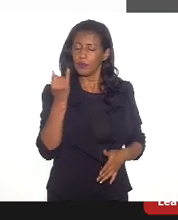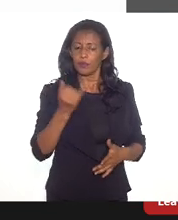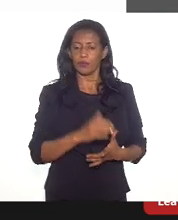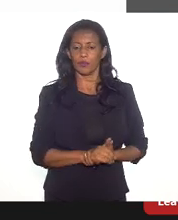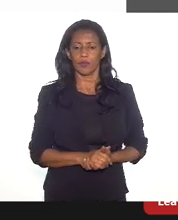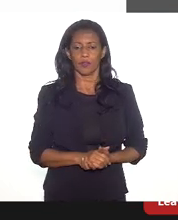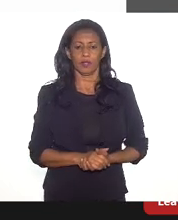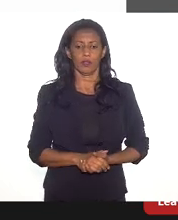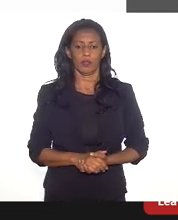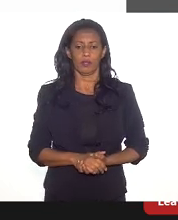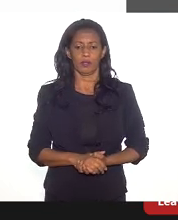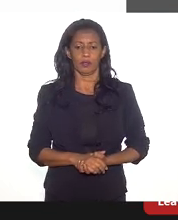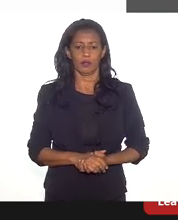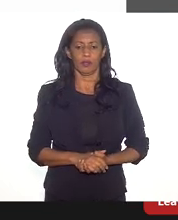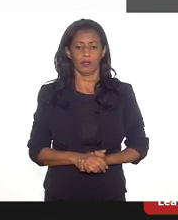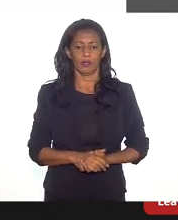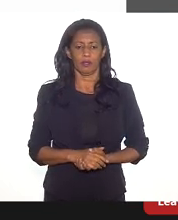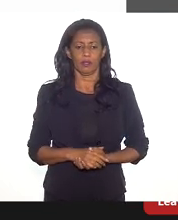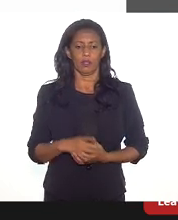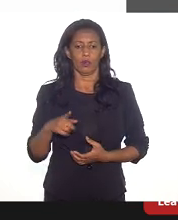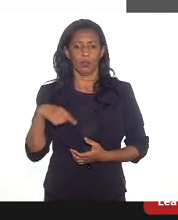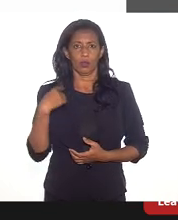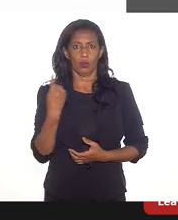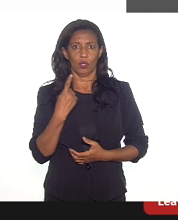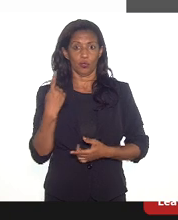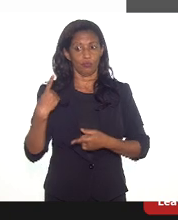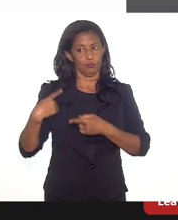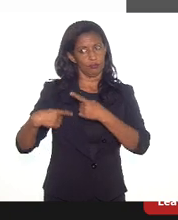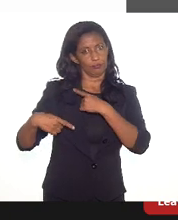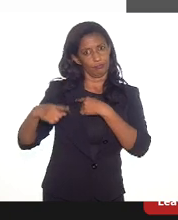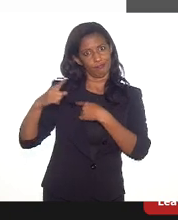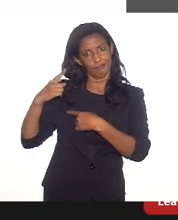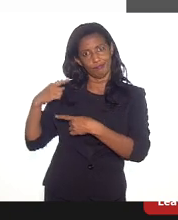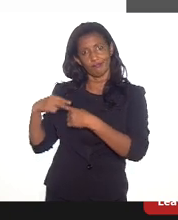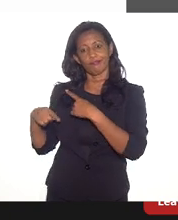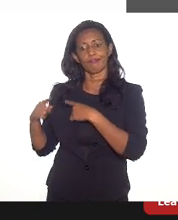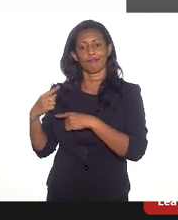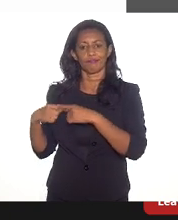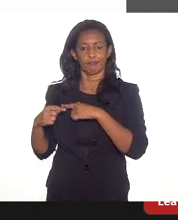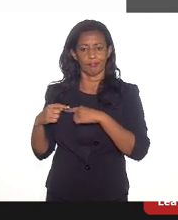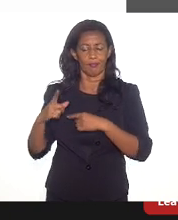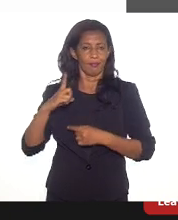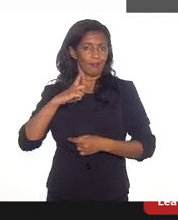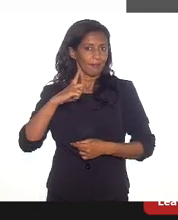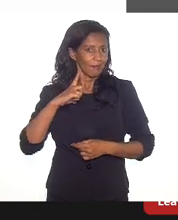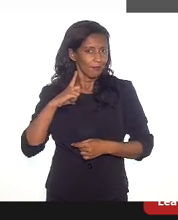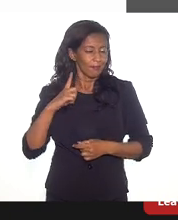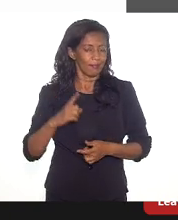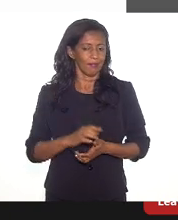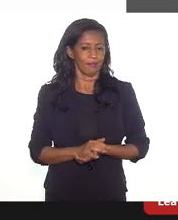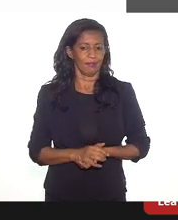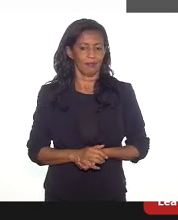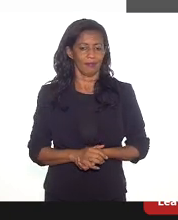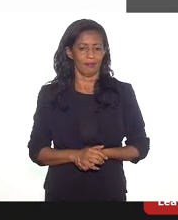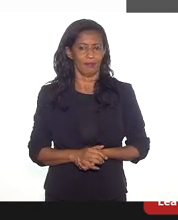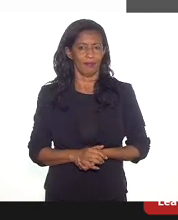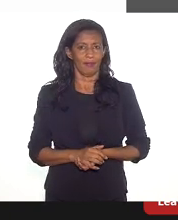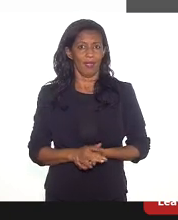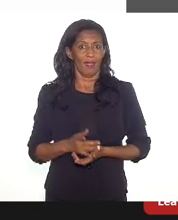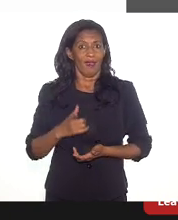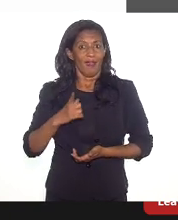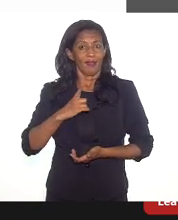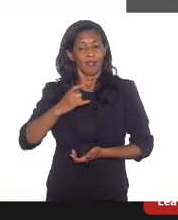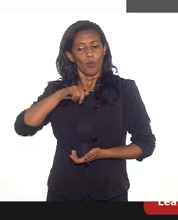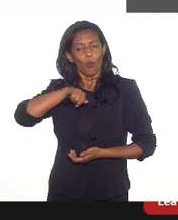nós voltarmos a ter uma... gerar emprego.